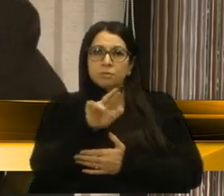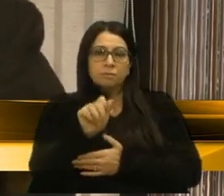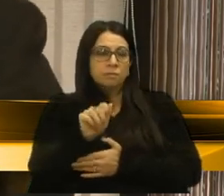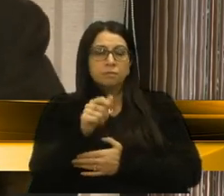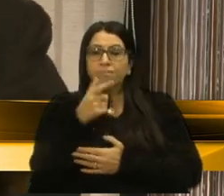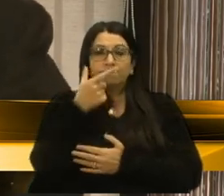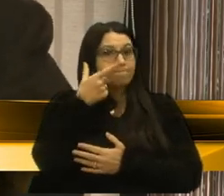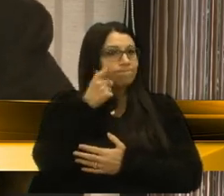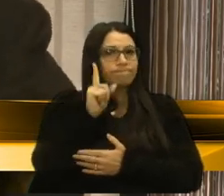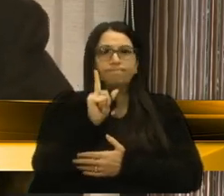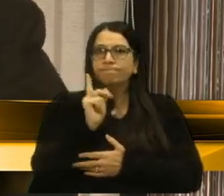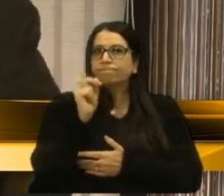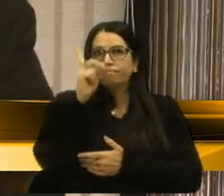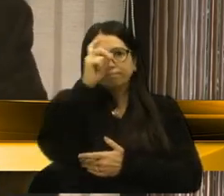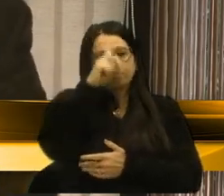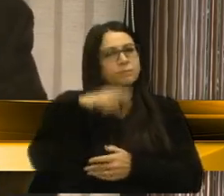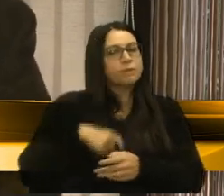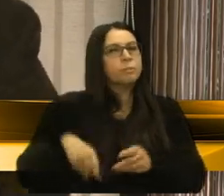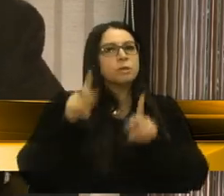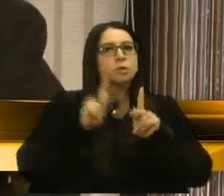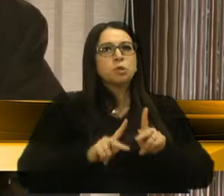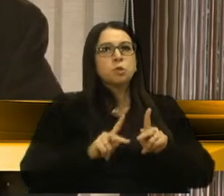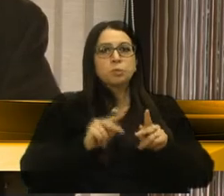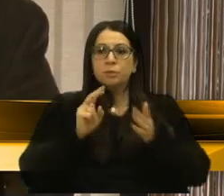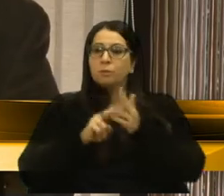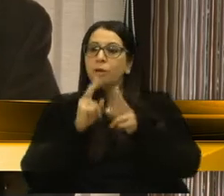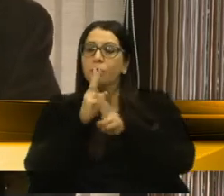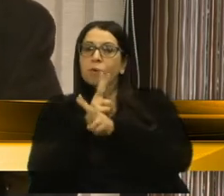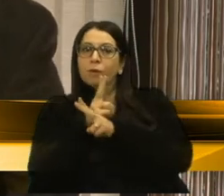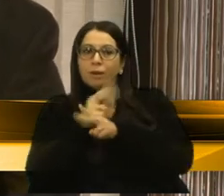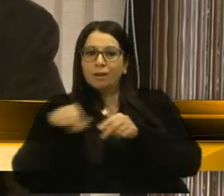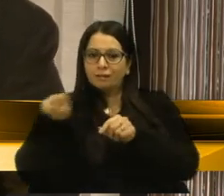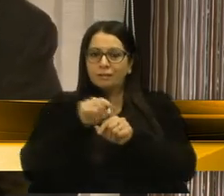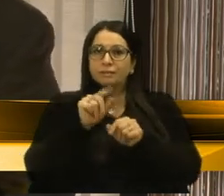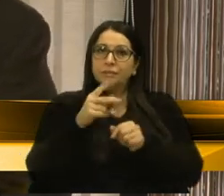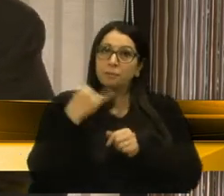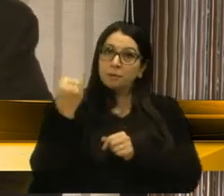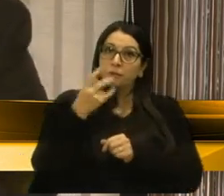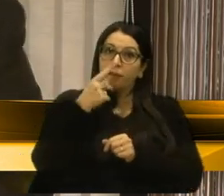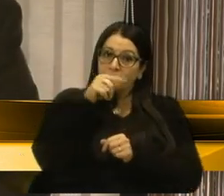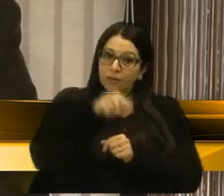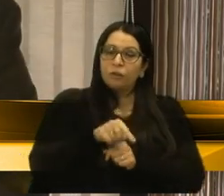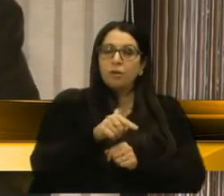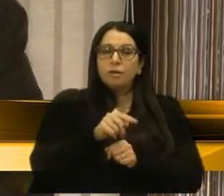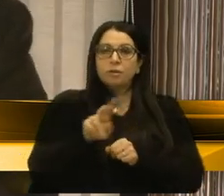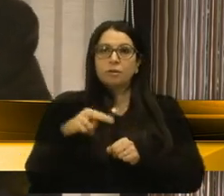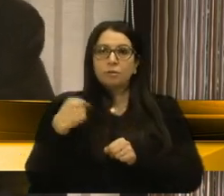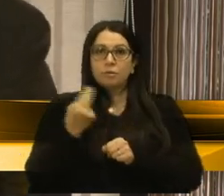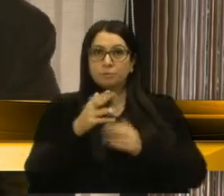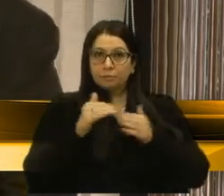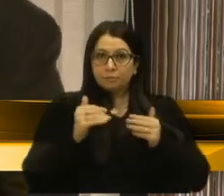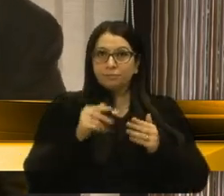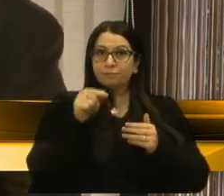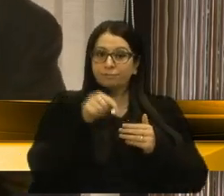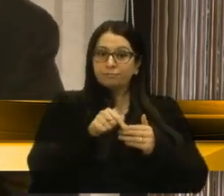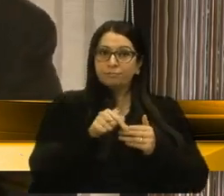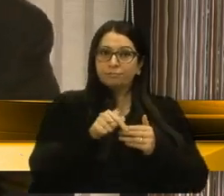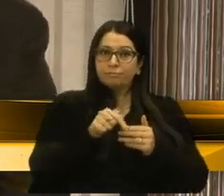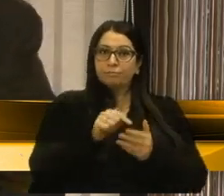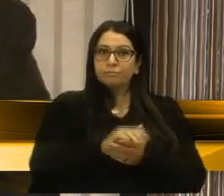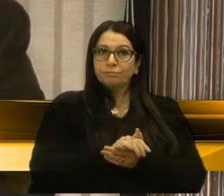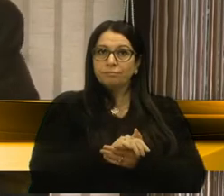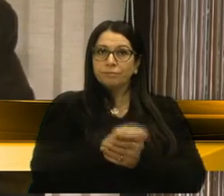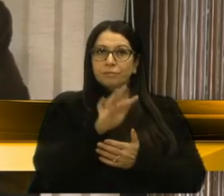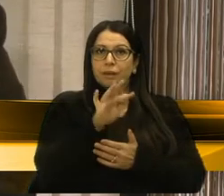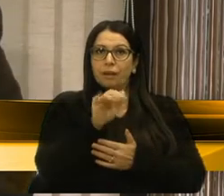pessoas da Caixa para vir aqui. É importante dizer que agora, quando nós só estamos, que eles viessem a Caixa, a